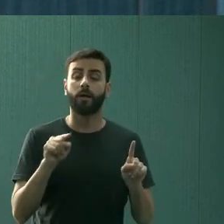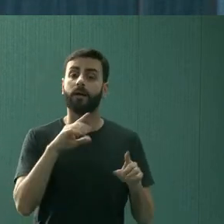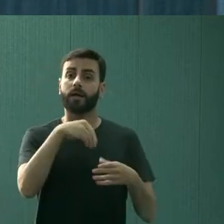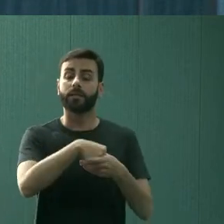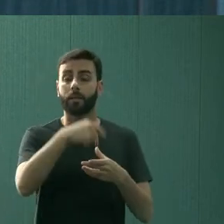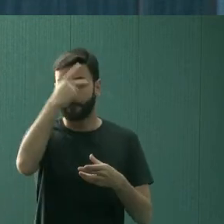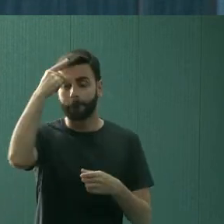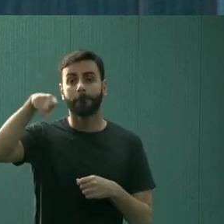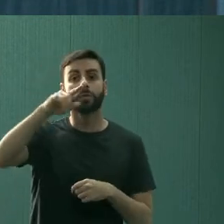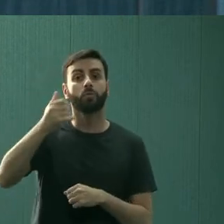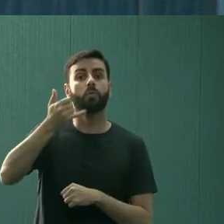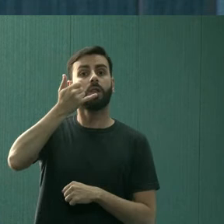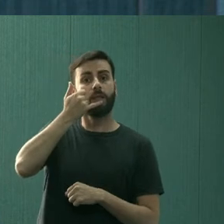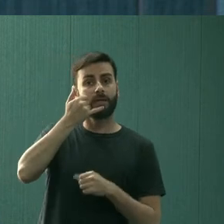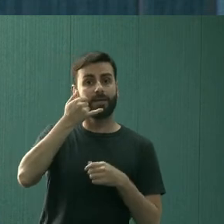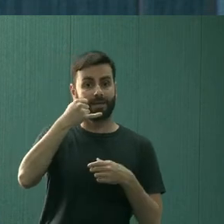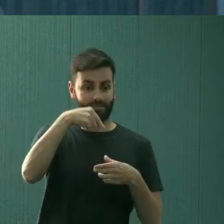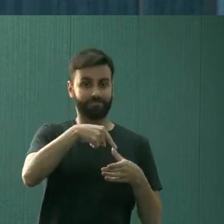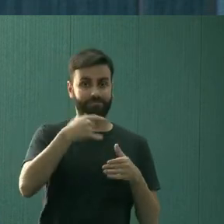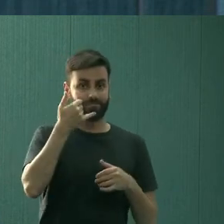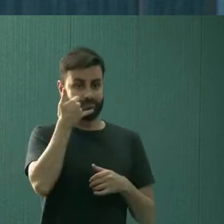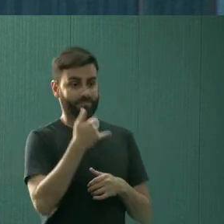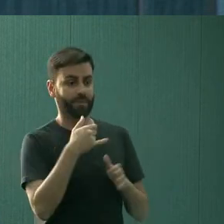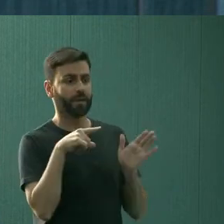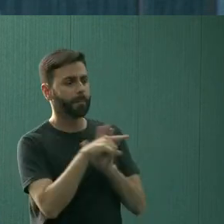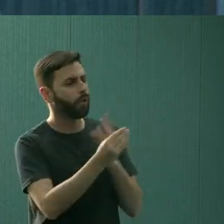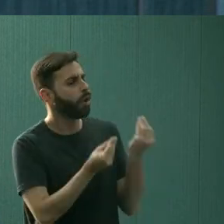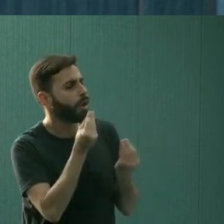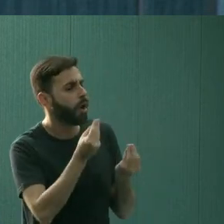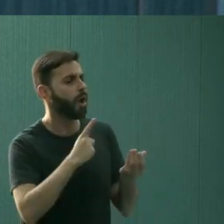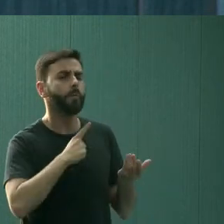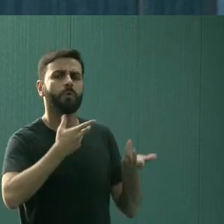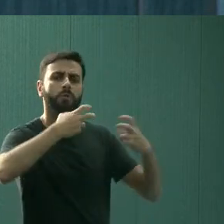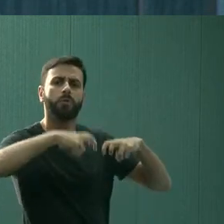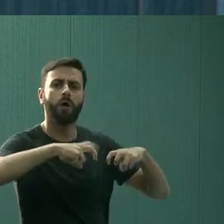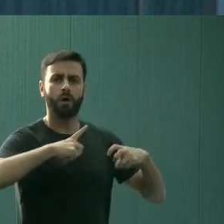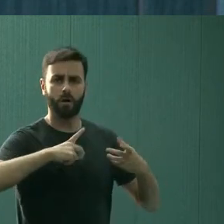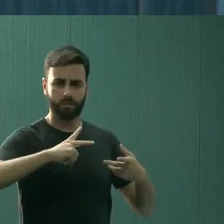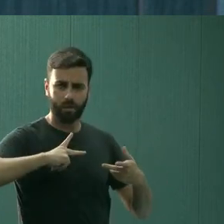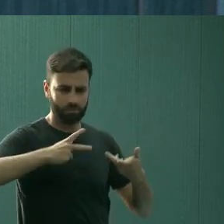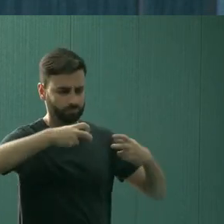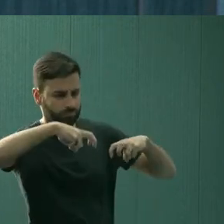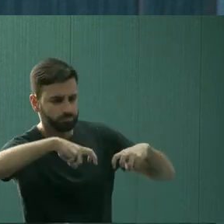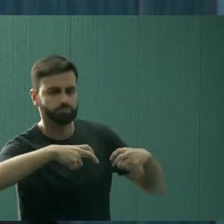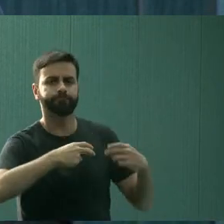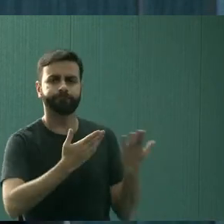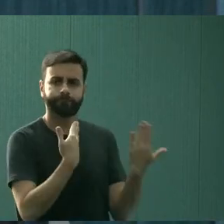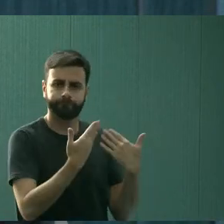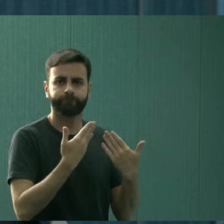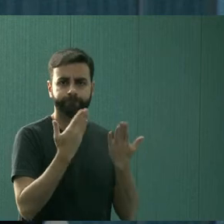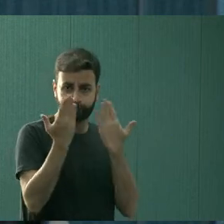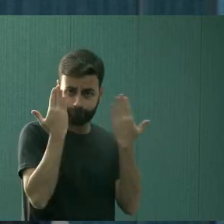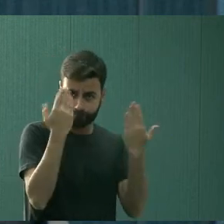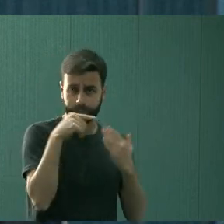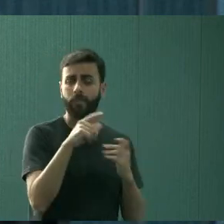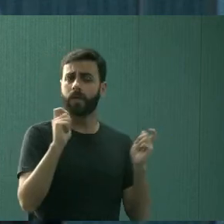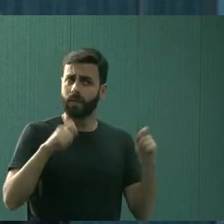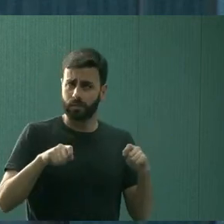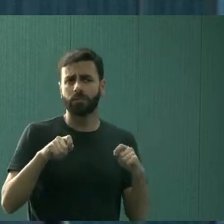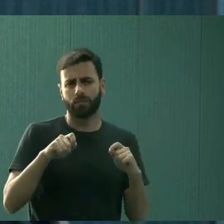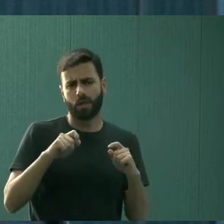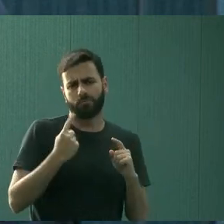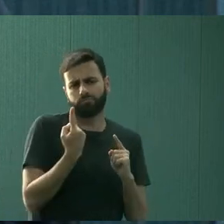As pessoas muitas vezes ligam a atuação, por exemplo, de psicólogo, há o atendimento individual, a psicoterapia. Essa é uma das